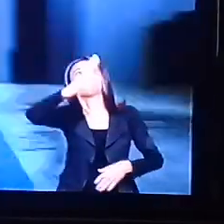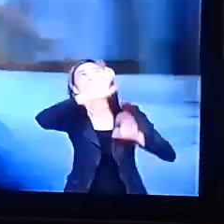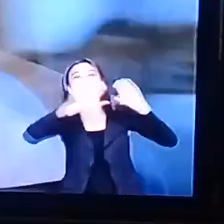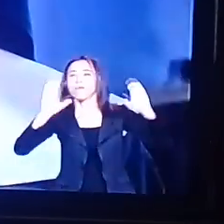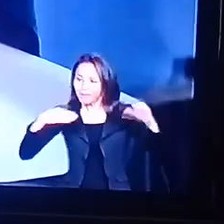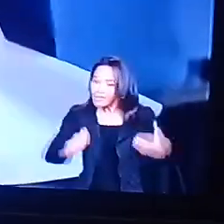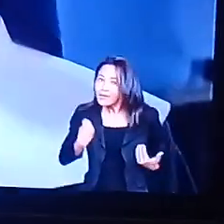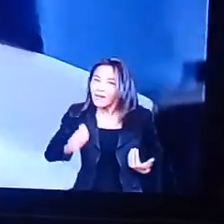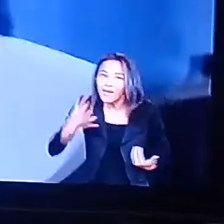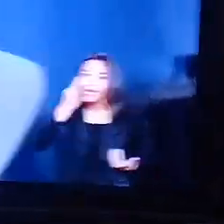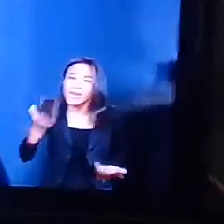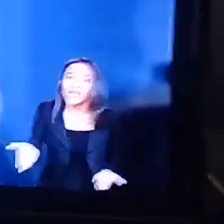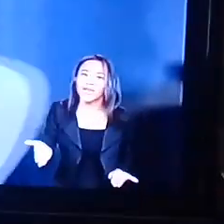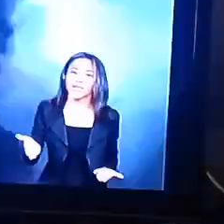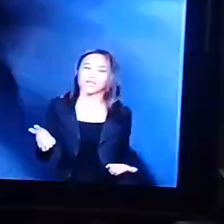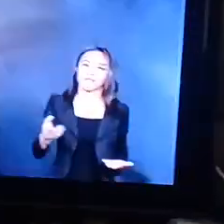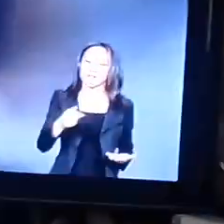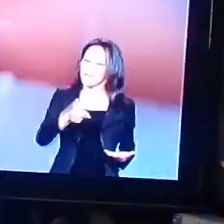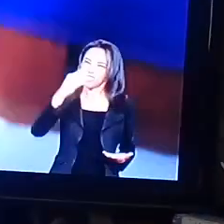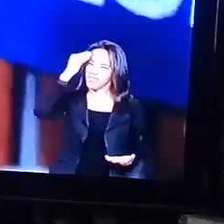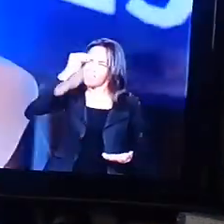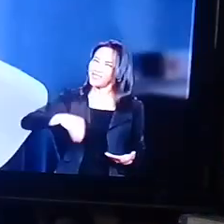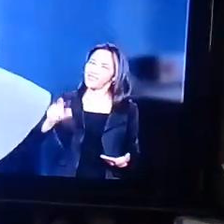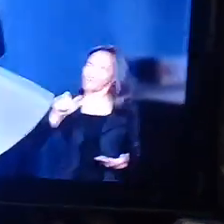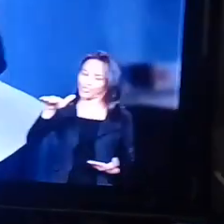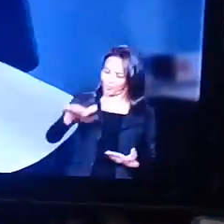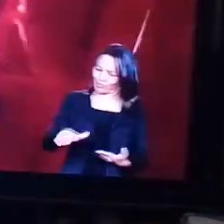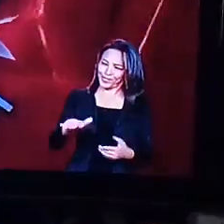metano Então ele já vai ter A silvicultura